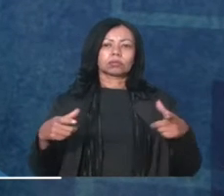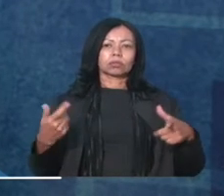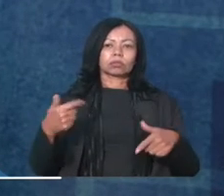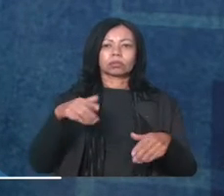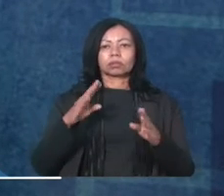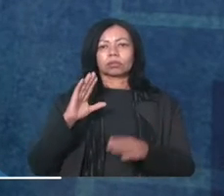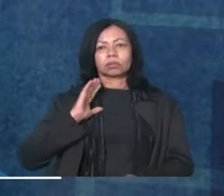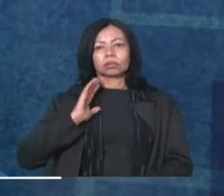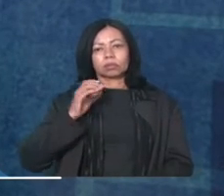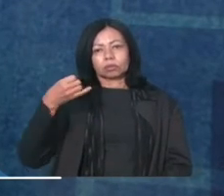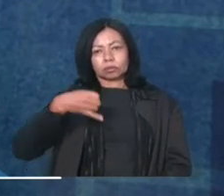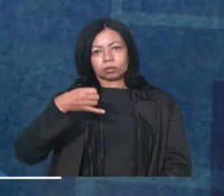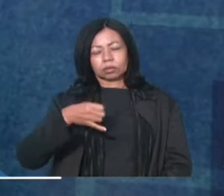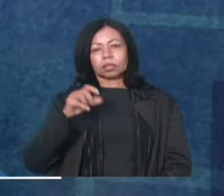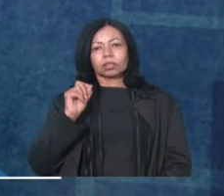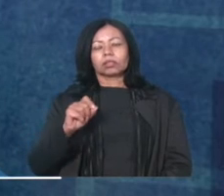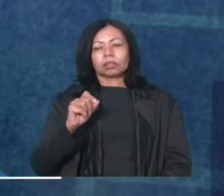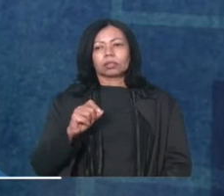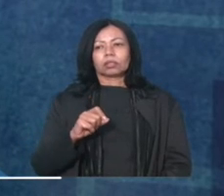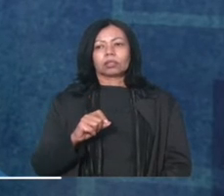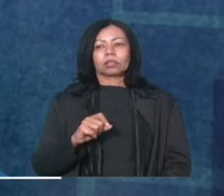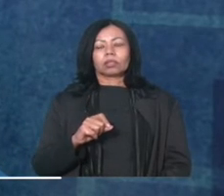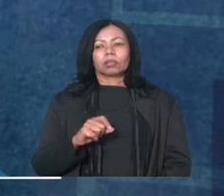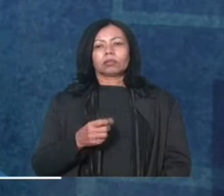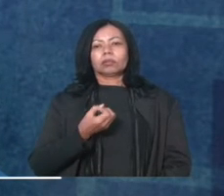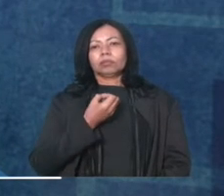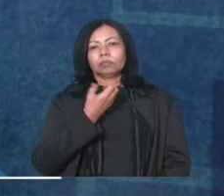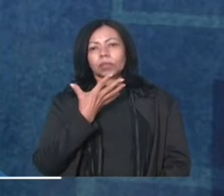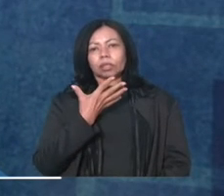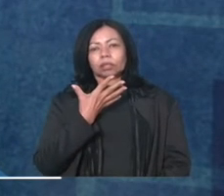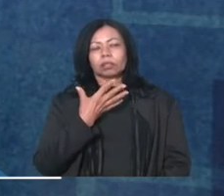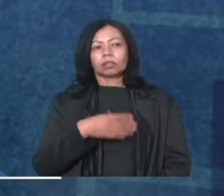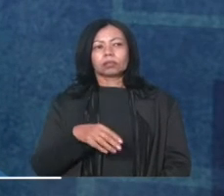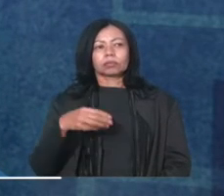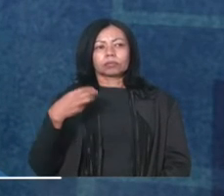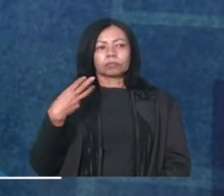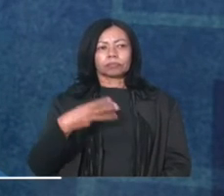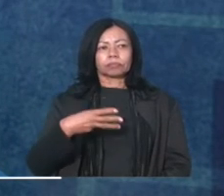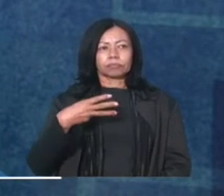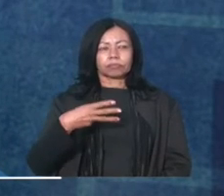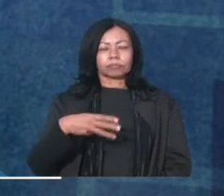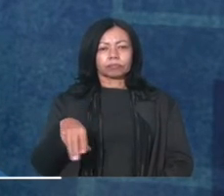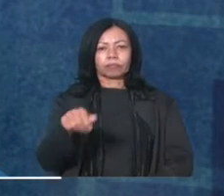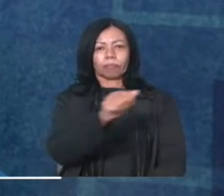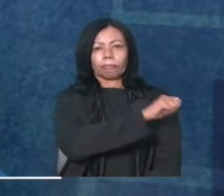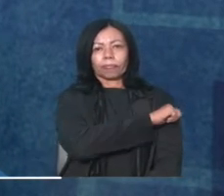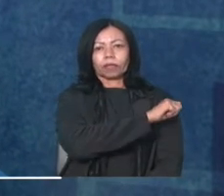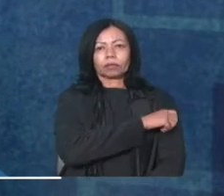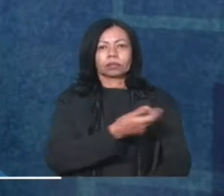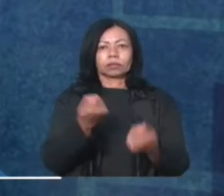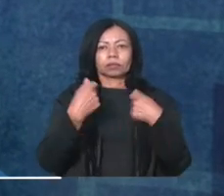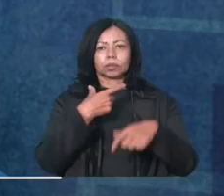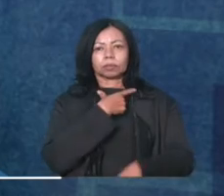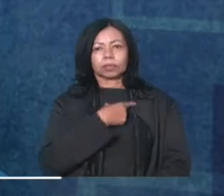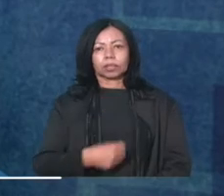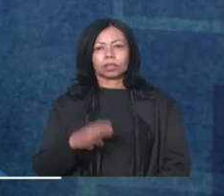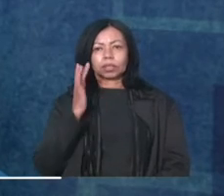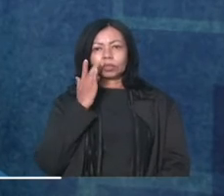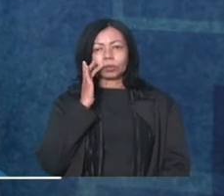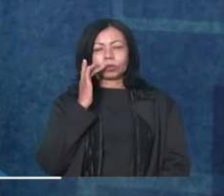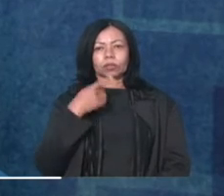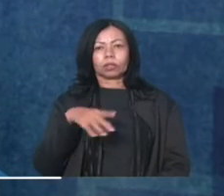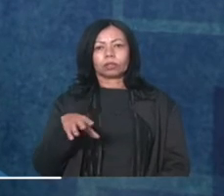município sim, e eles foram aí muito bem, com três alunos aí ganhando a medalha de ouro na